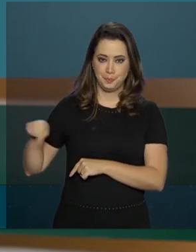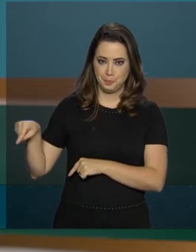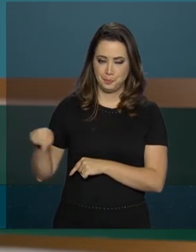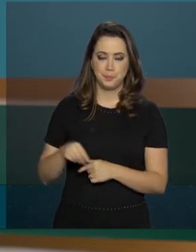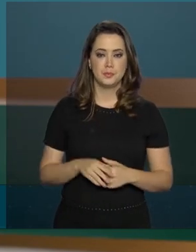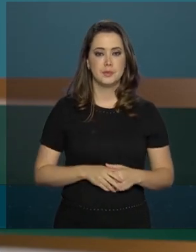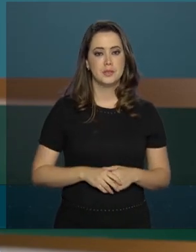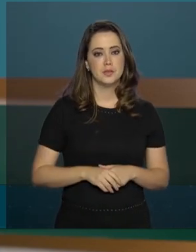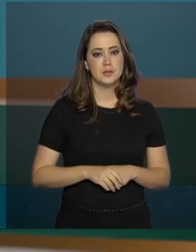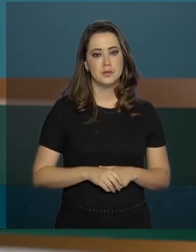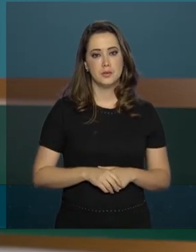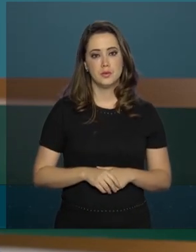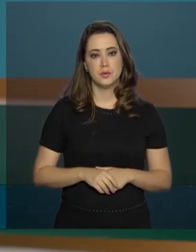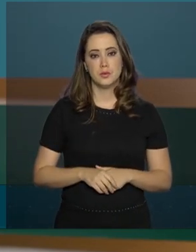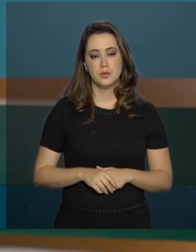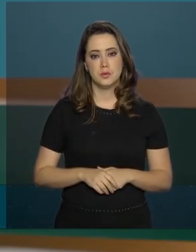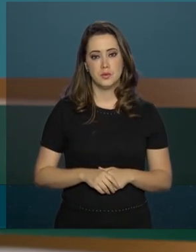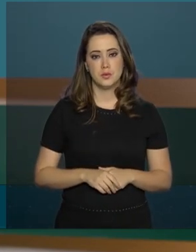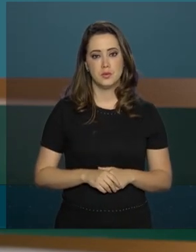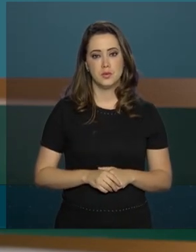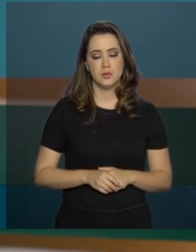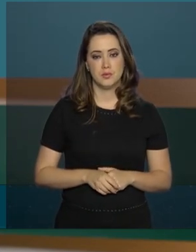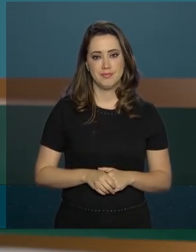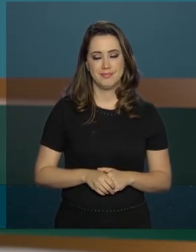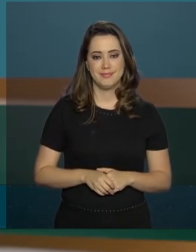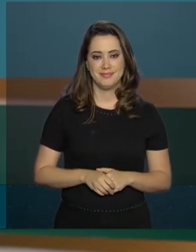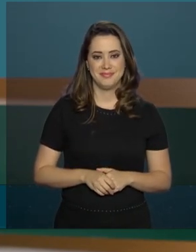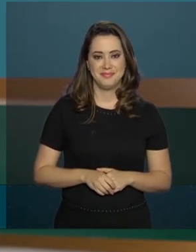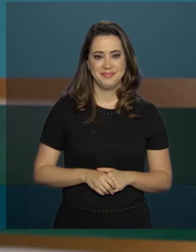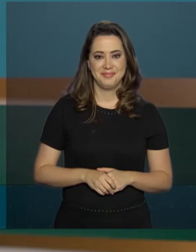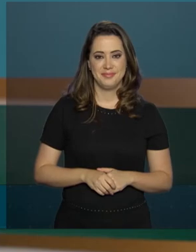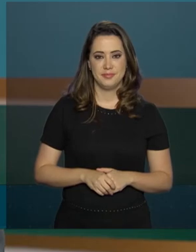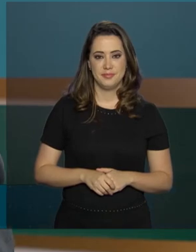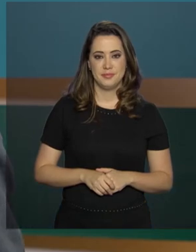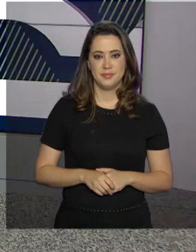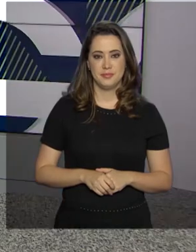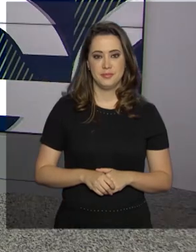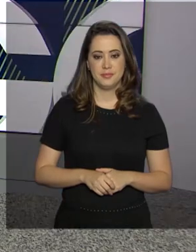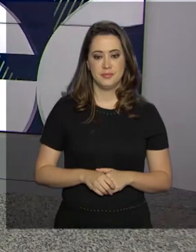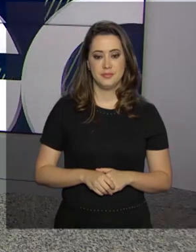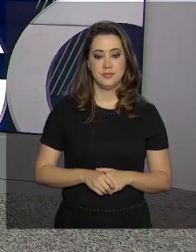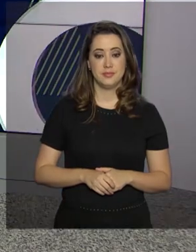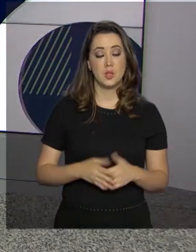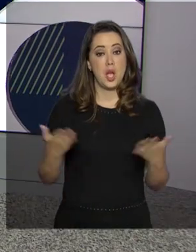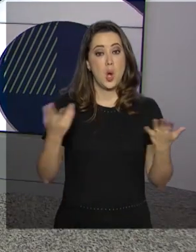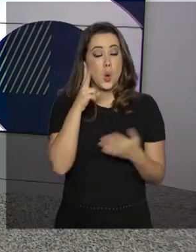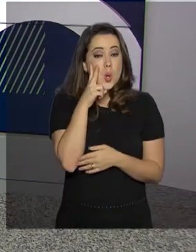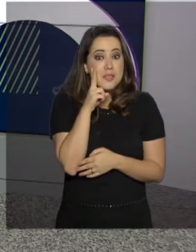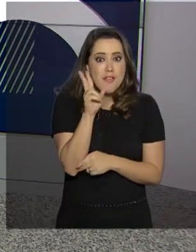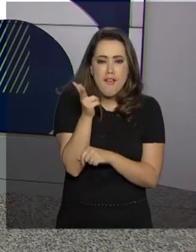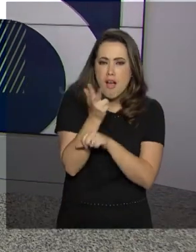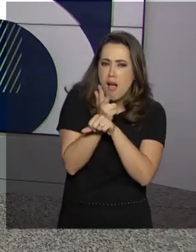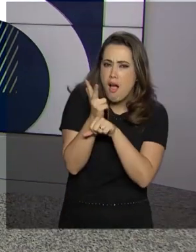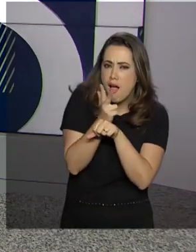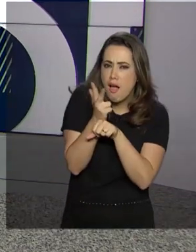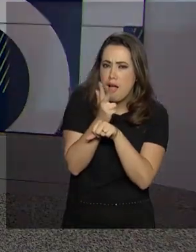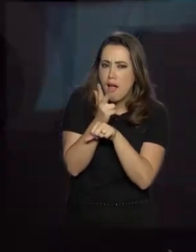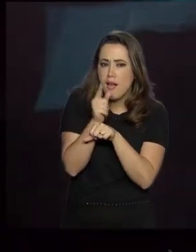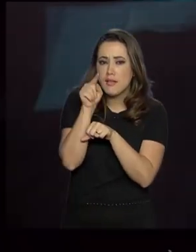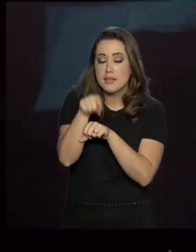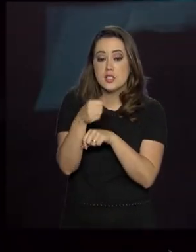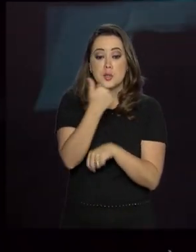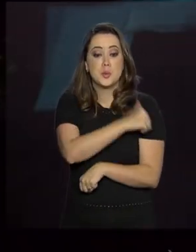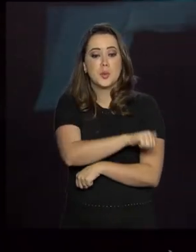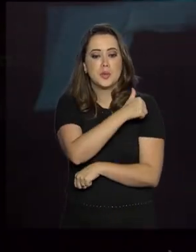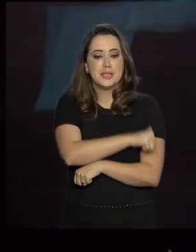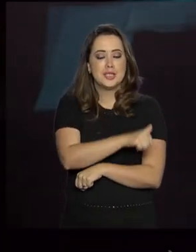.enem.gov.br E você vê imagens que foram feitas agora há